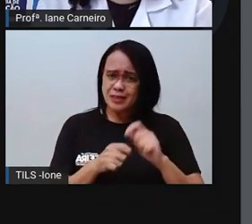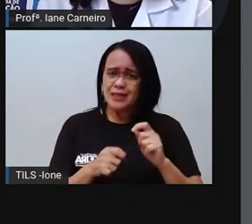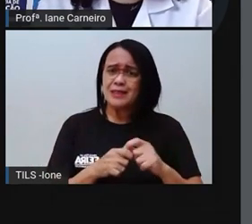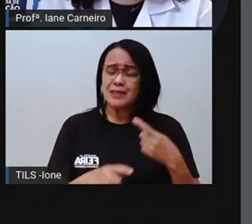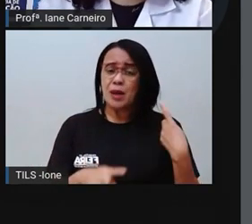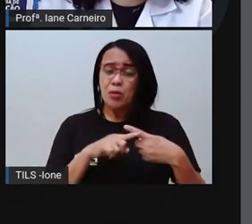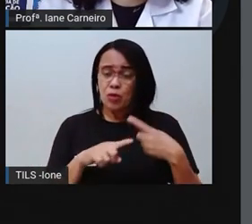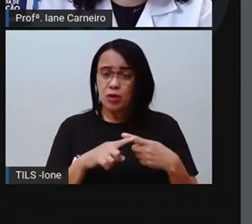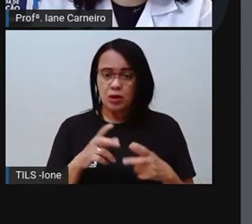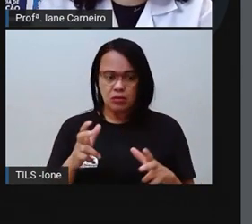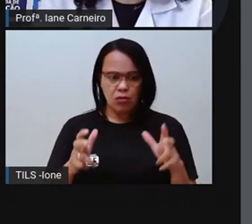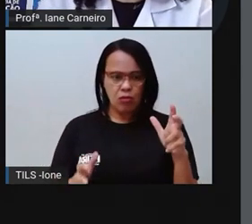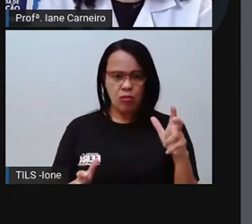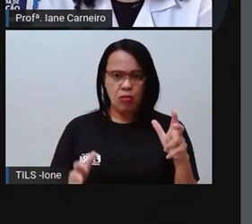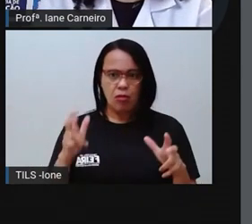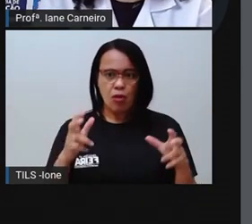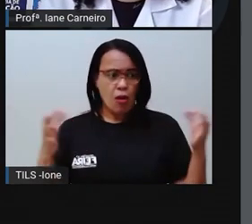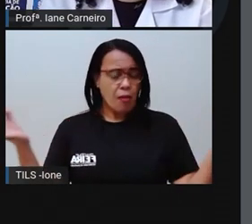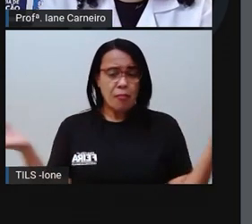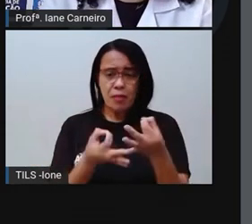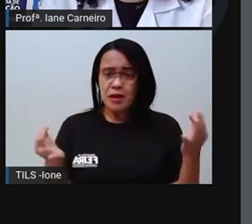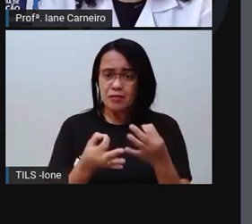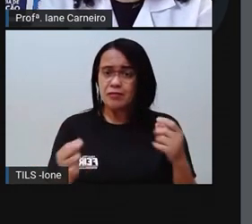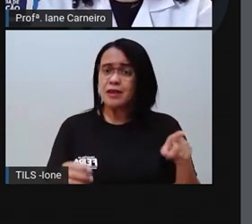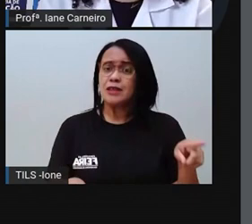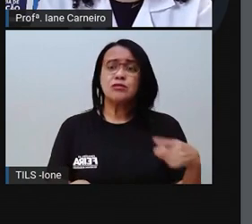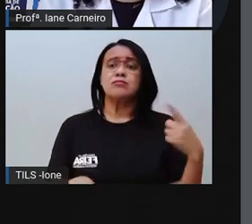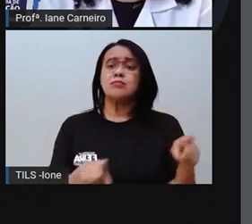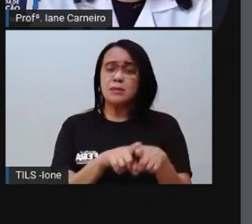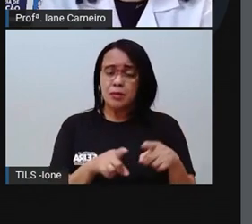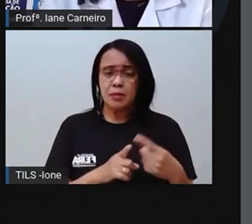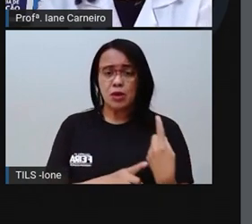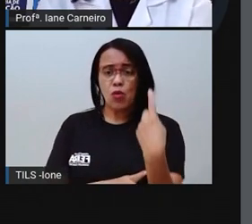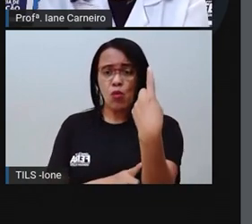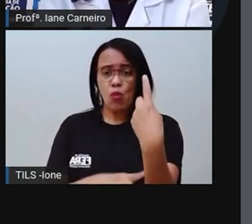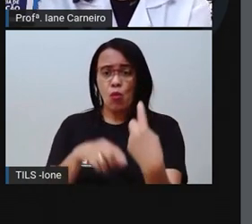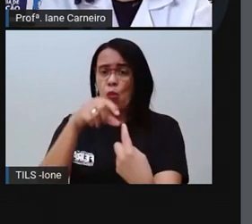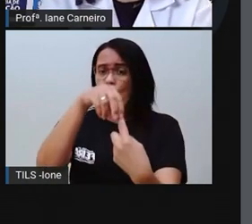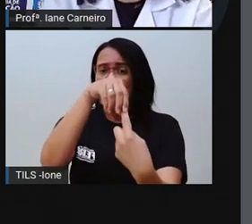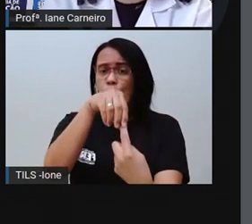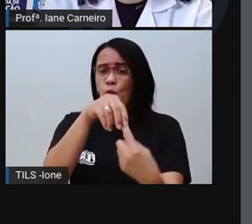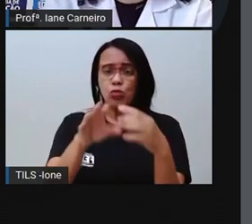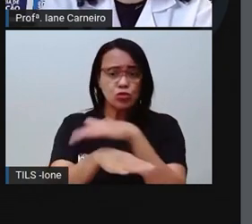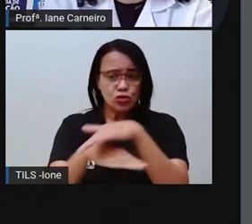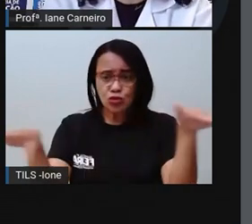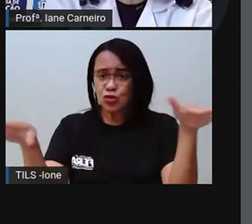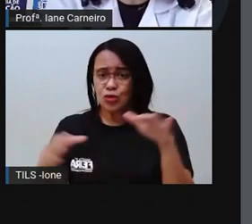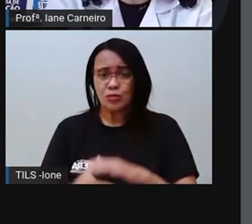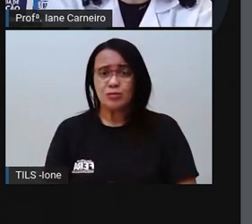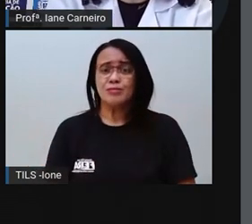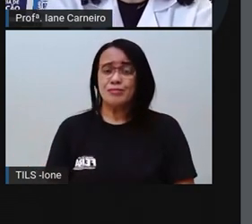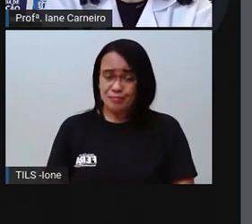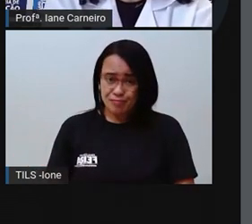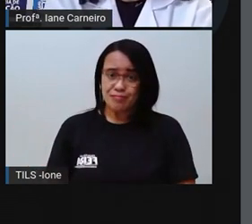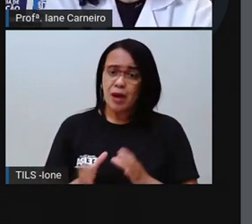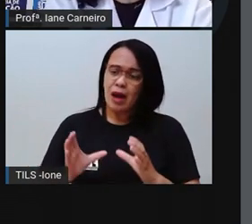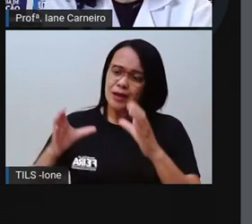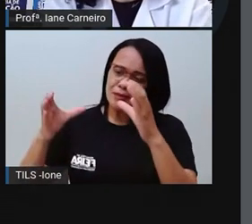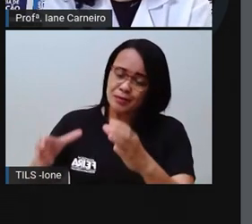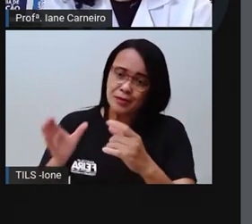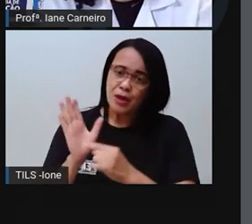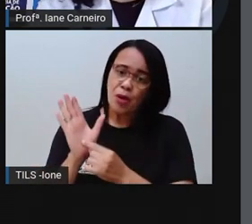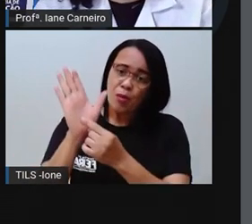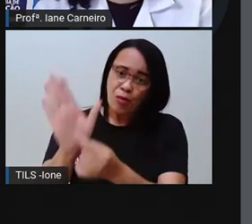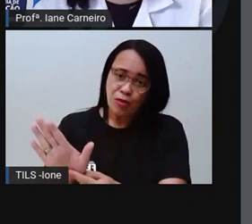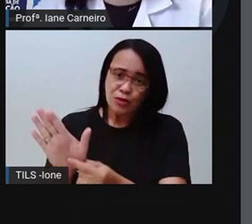Quando a menina voltou, ficou encantada com o robô e o artesão, feliz da vida, nem